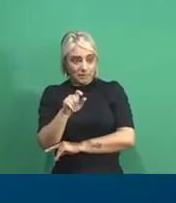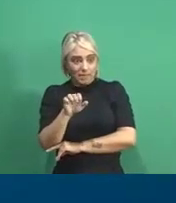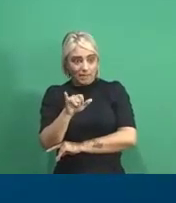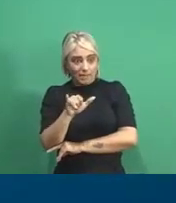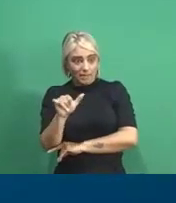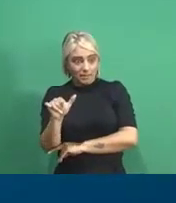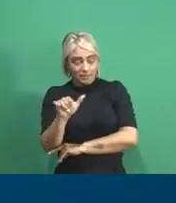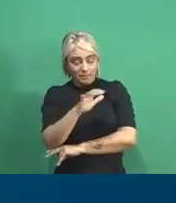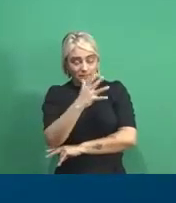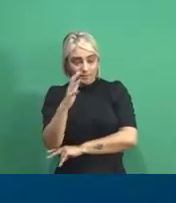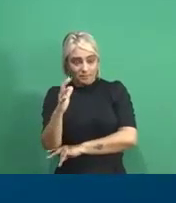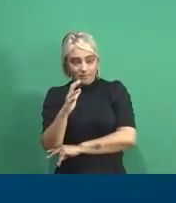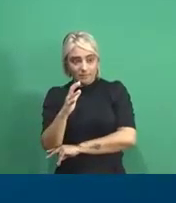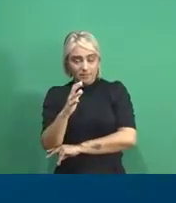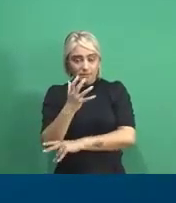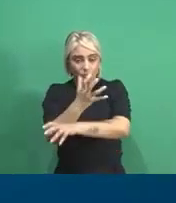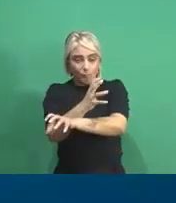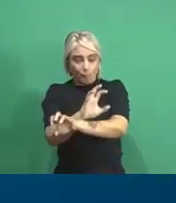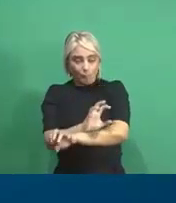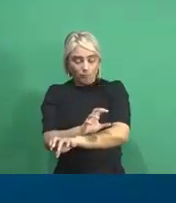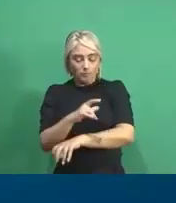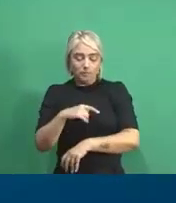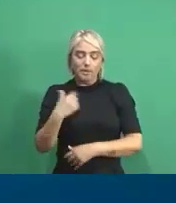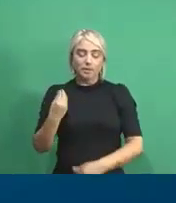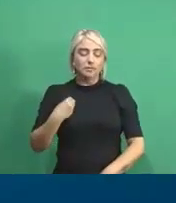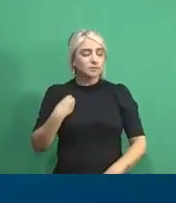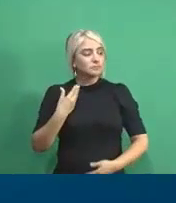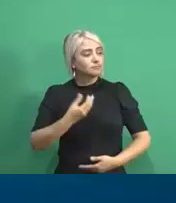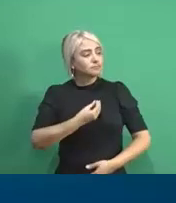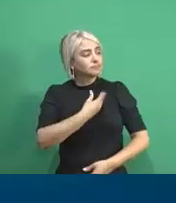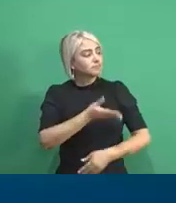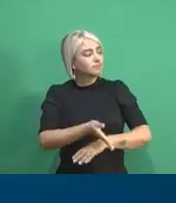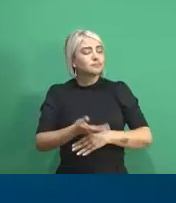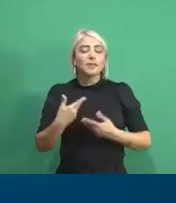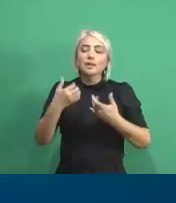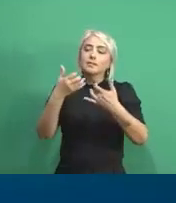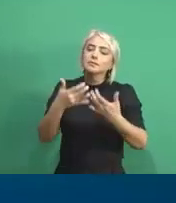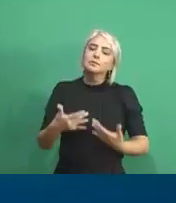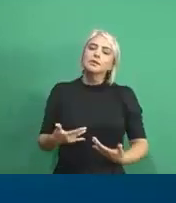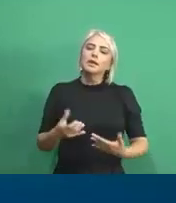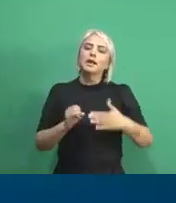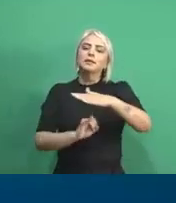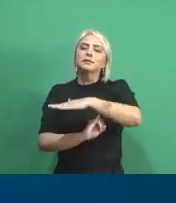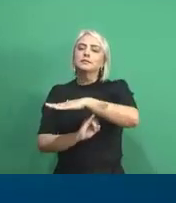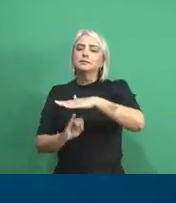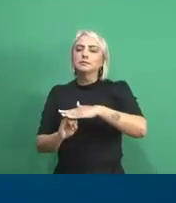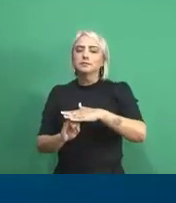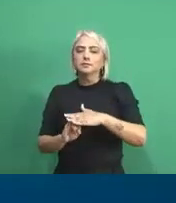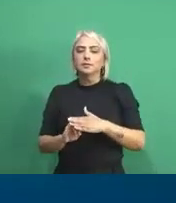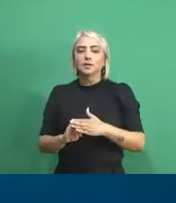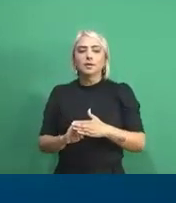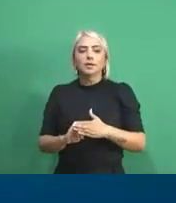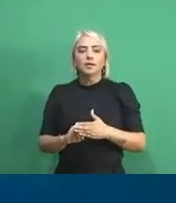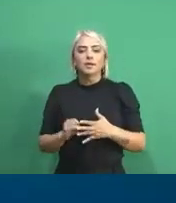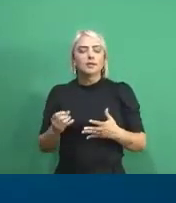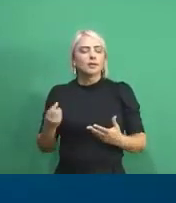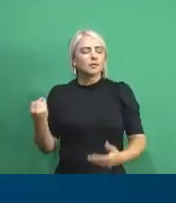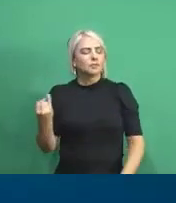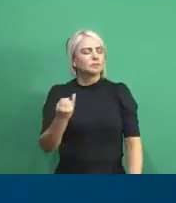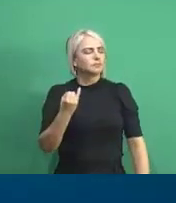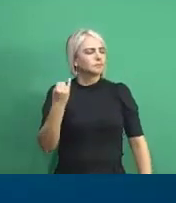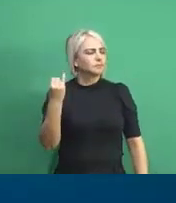Eu queria agradecer muito a sua participação aqui conosco, falar um pouquinho desse Instituto, como eu falei no início, tão